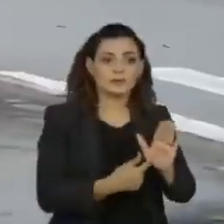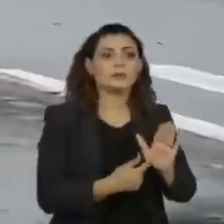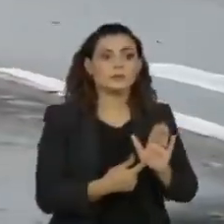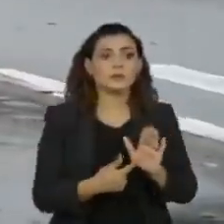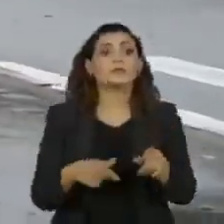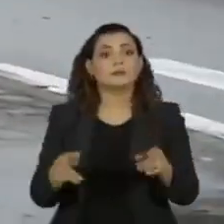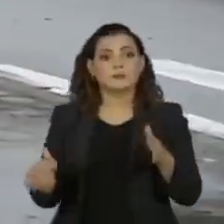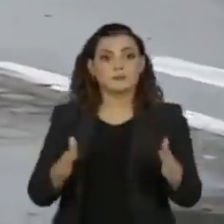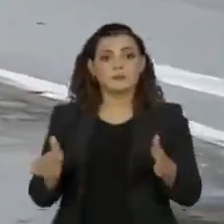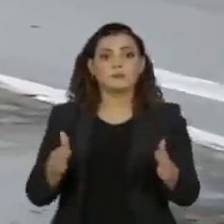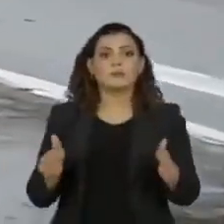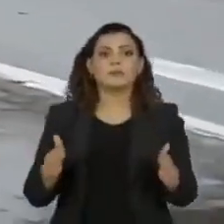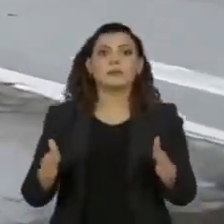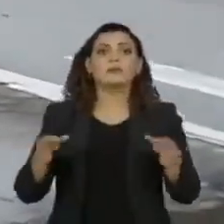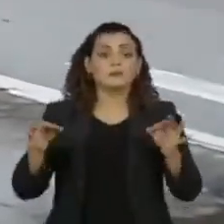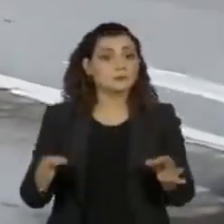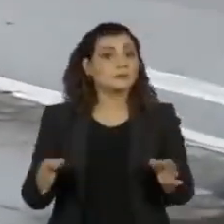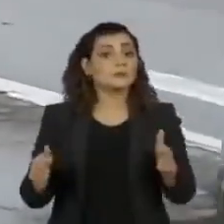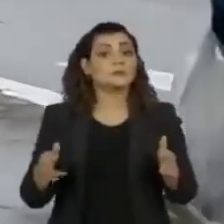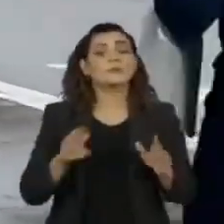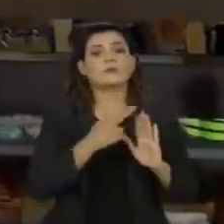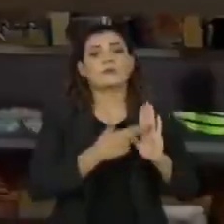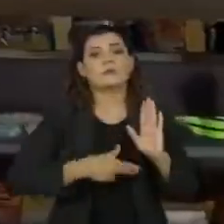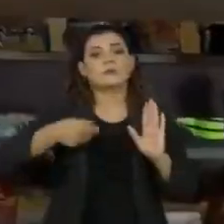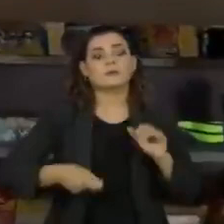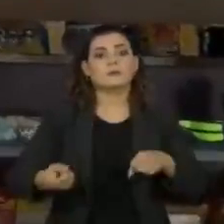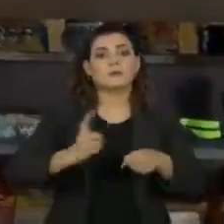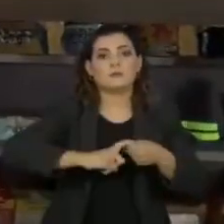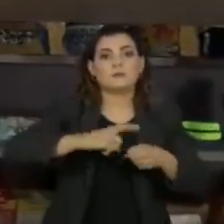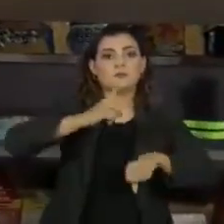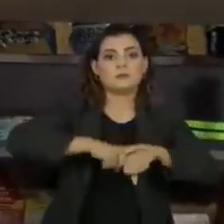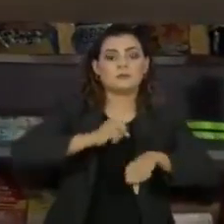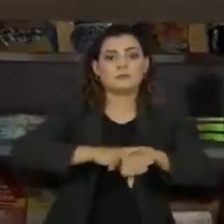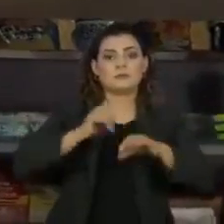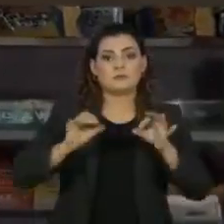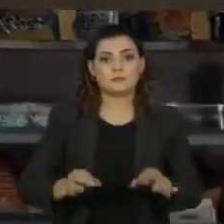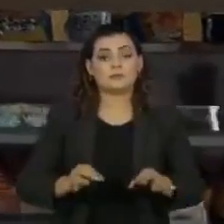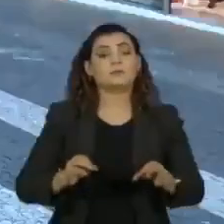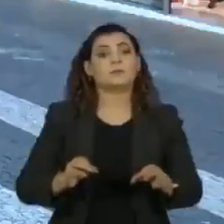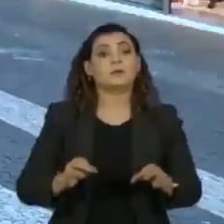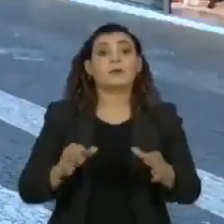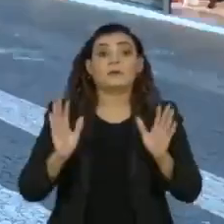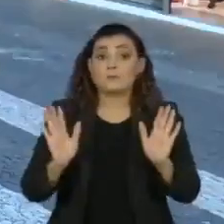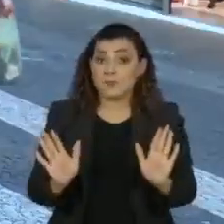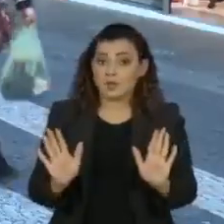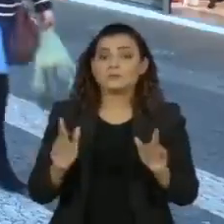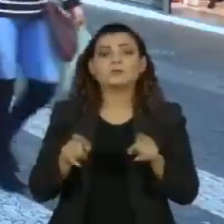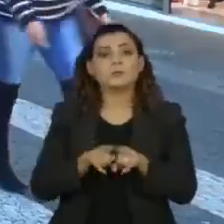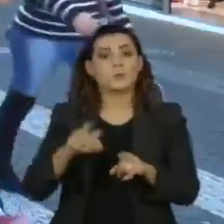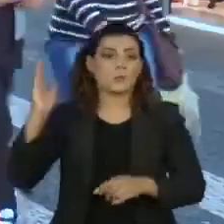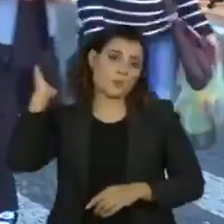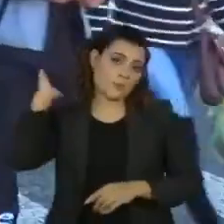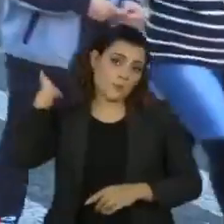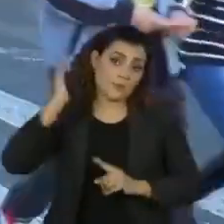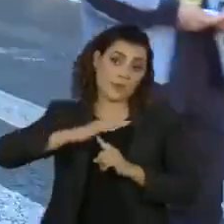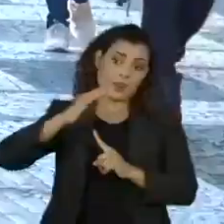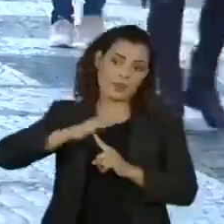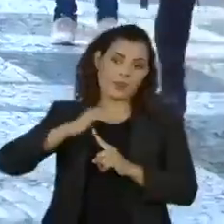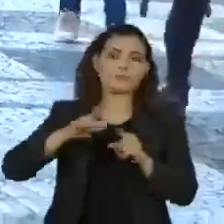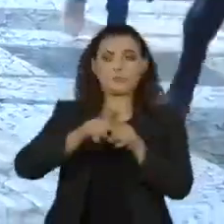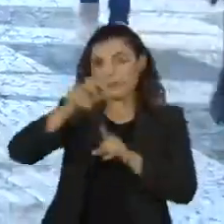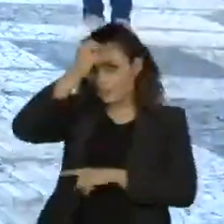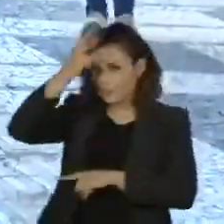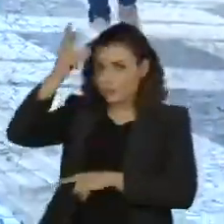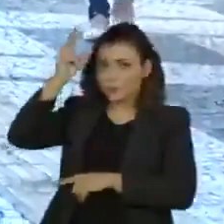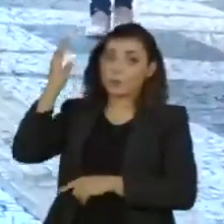mineira volta a ter também restrições de horários ao comércio não essencial. Já no Paraná, a Prefeitura de